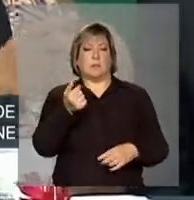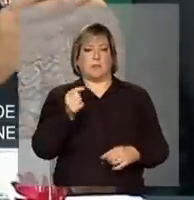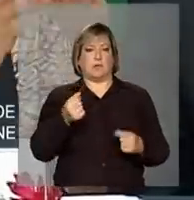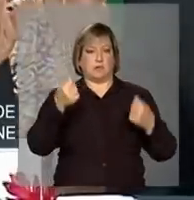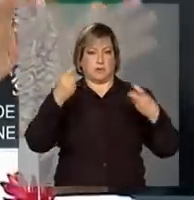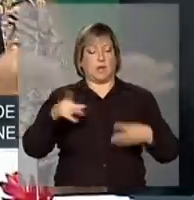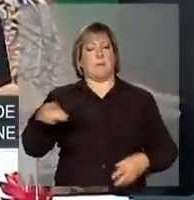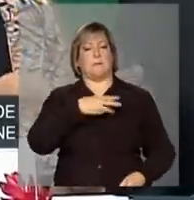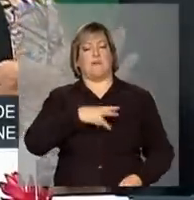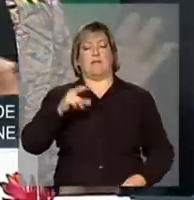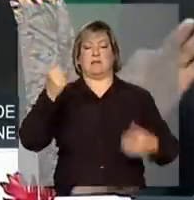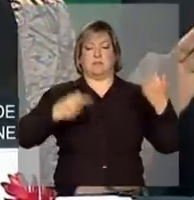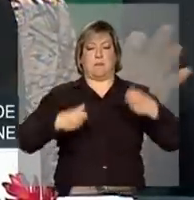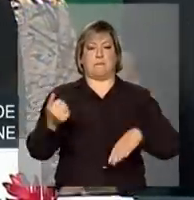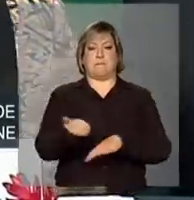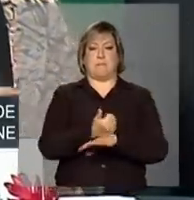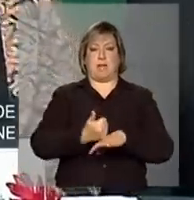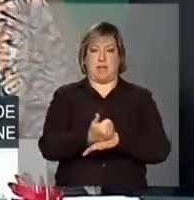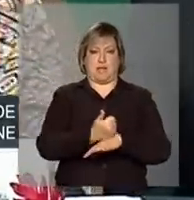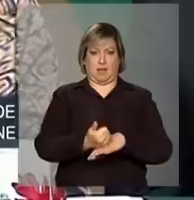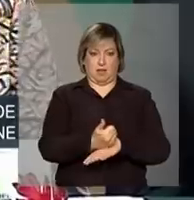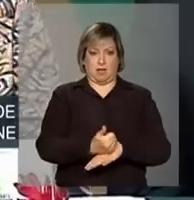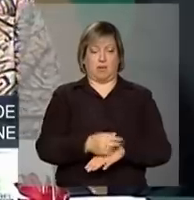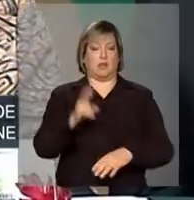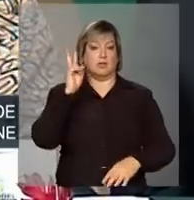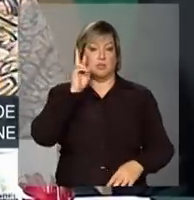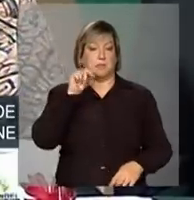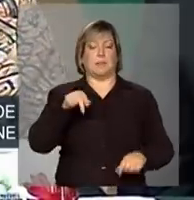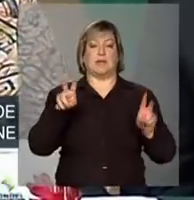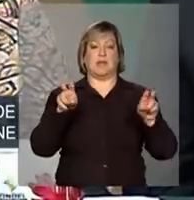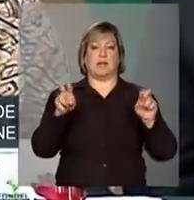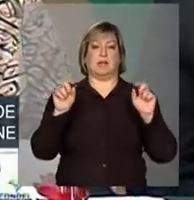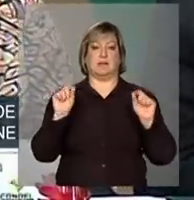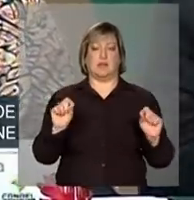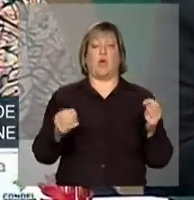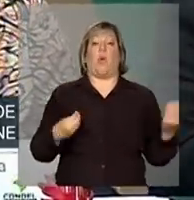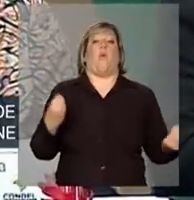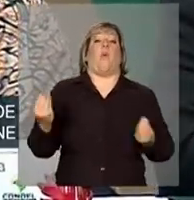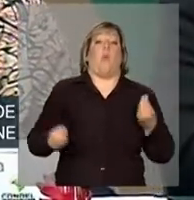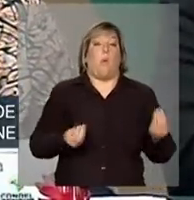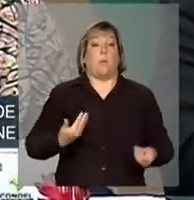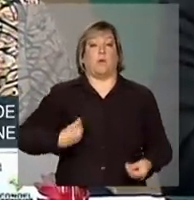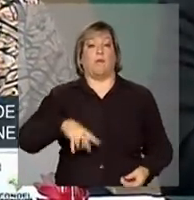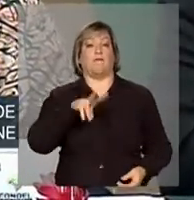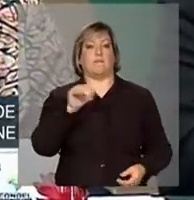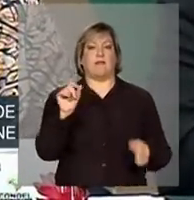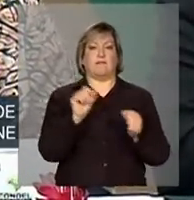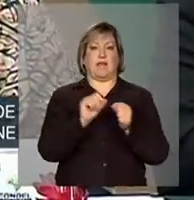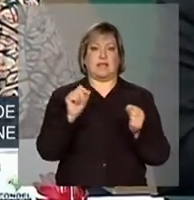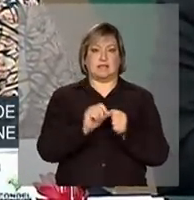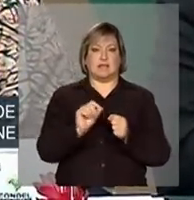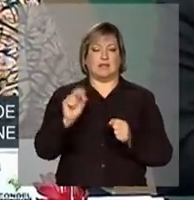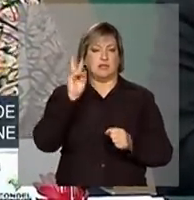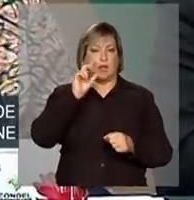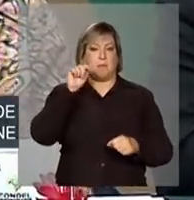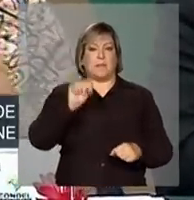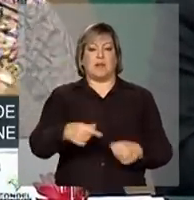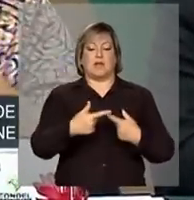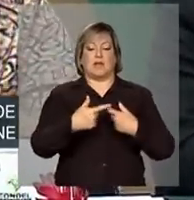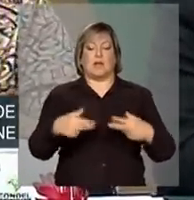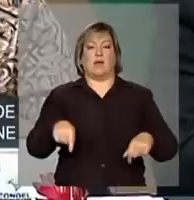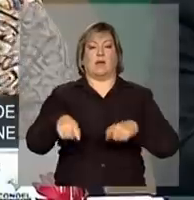vai explicar com maiores detalhes a questão de como é que nós vamos tratar as dívidas agrícolas.